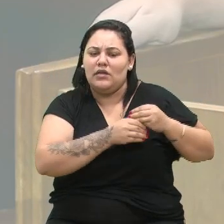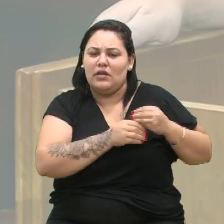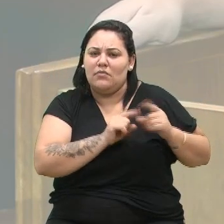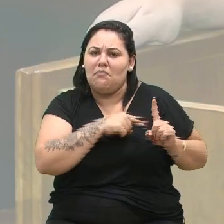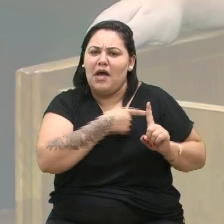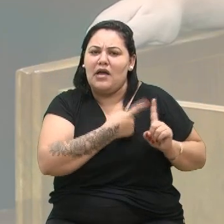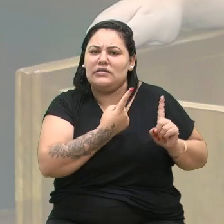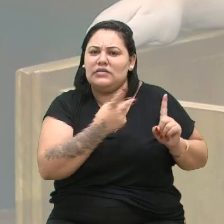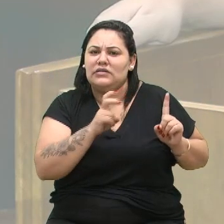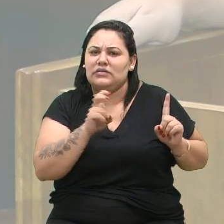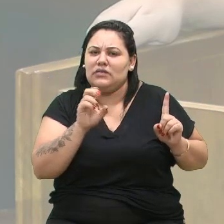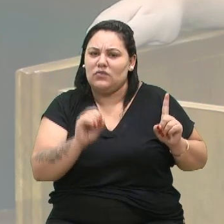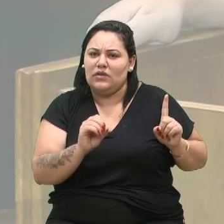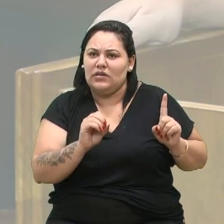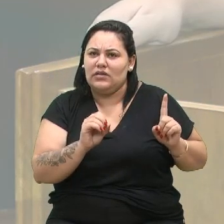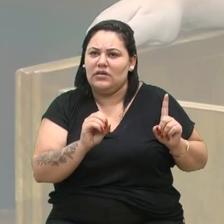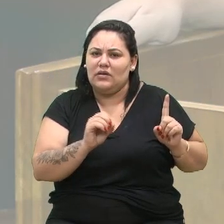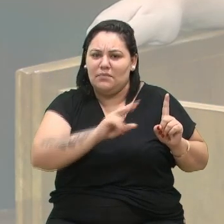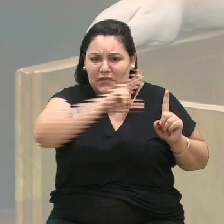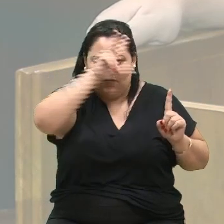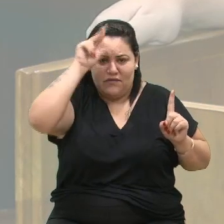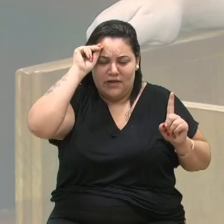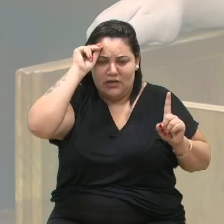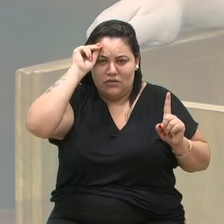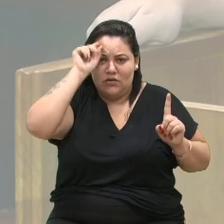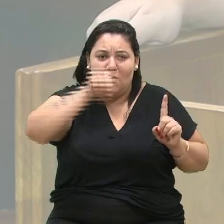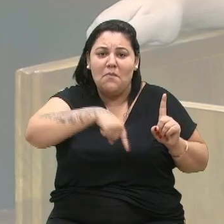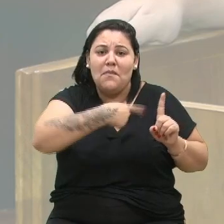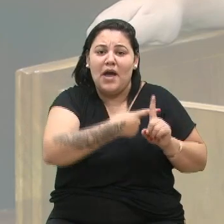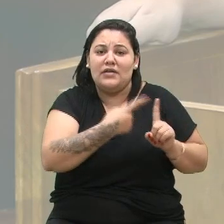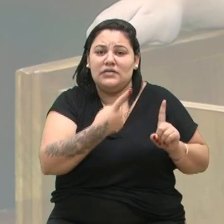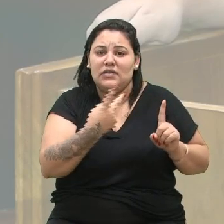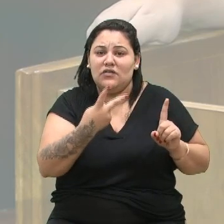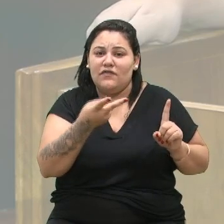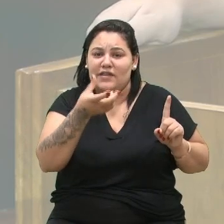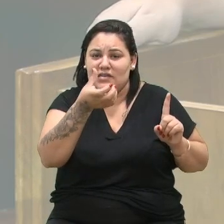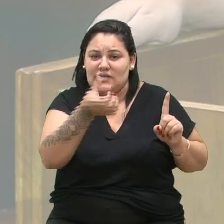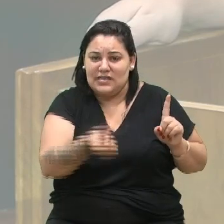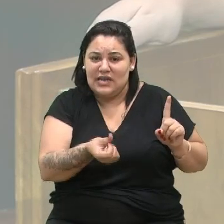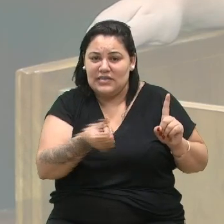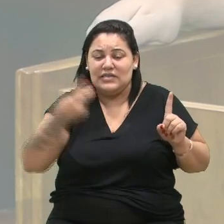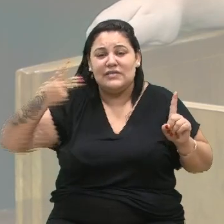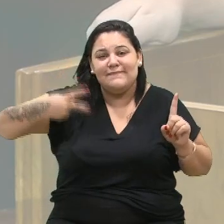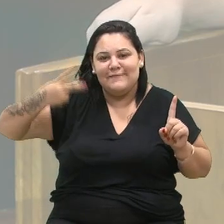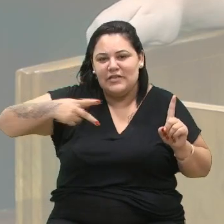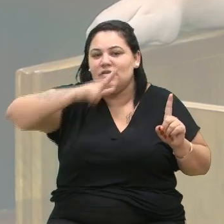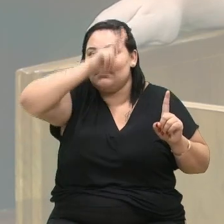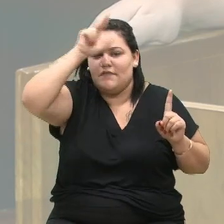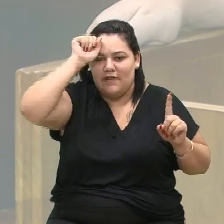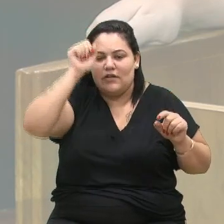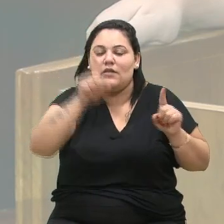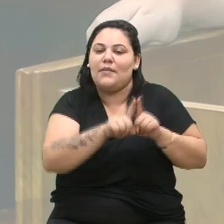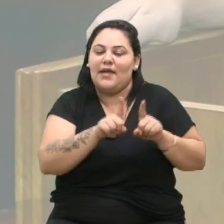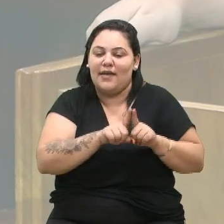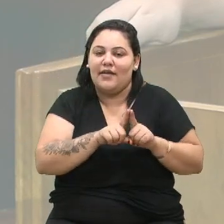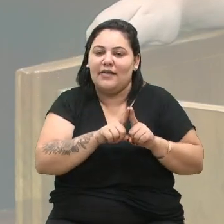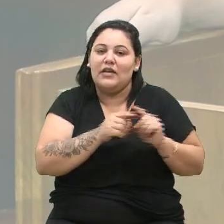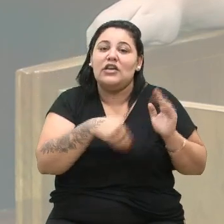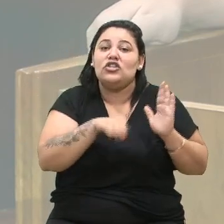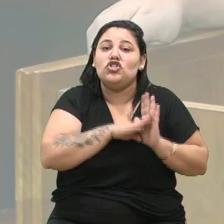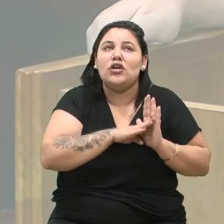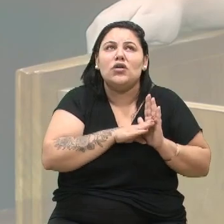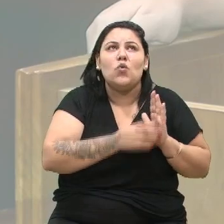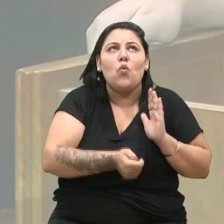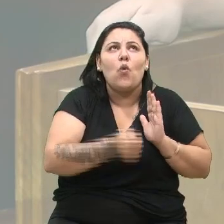150 prefeitos, mais de 126 vice-prefeitos, e estamos chegando a quase